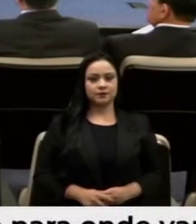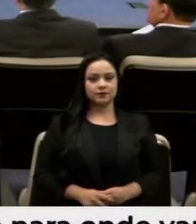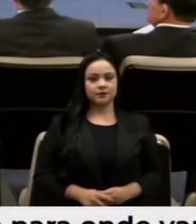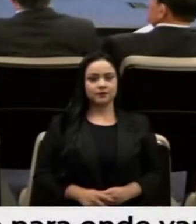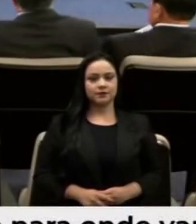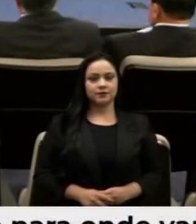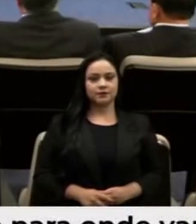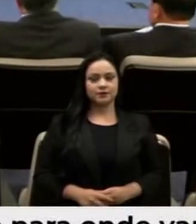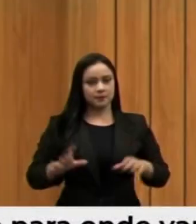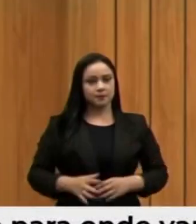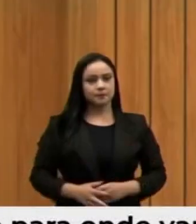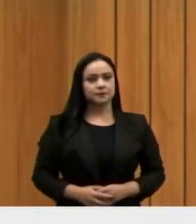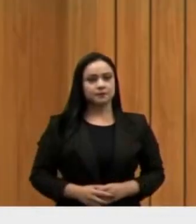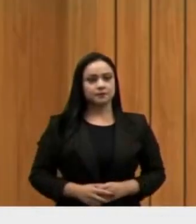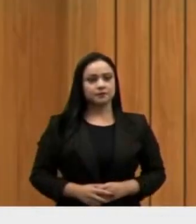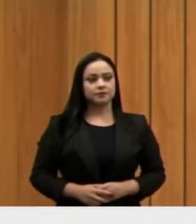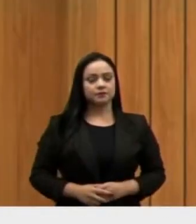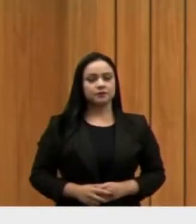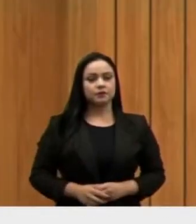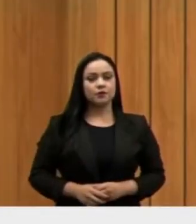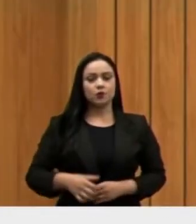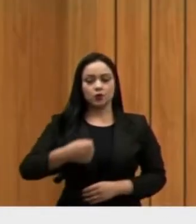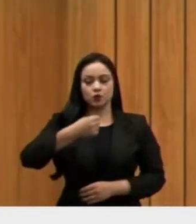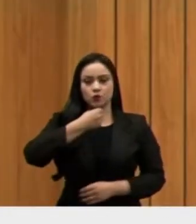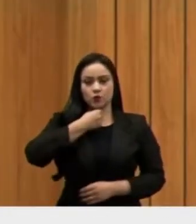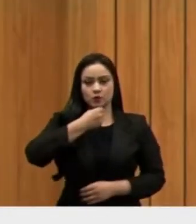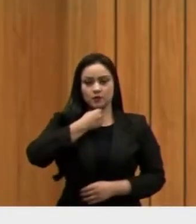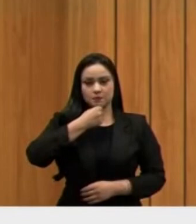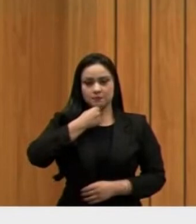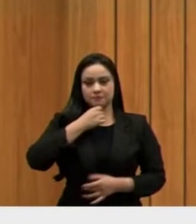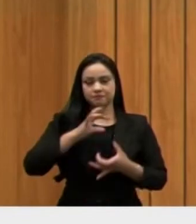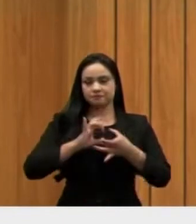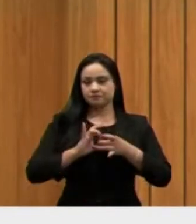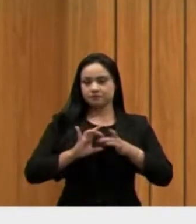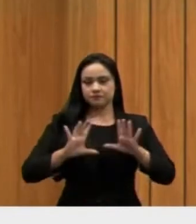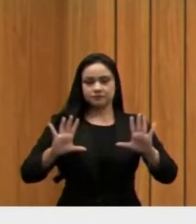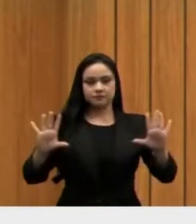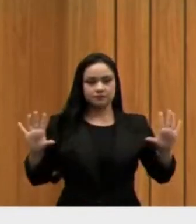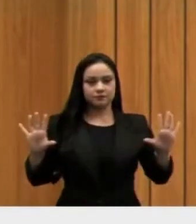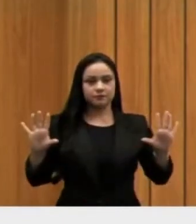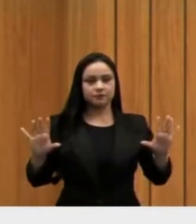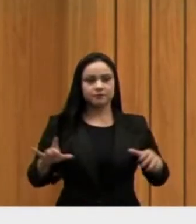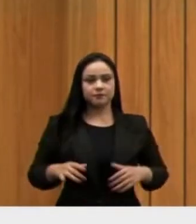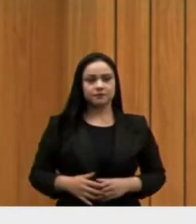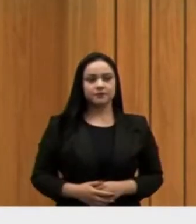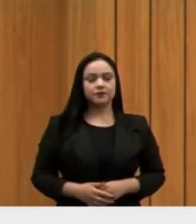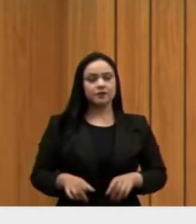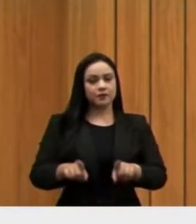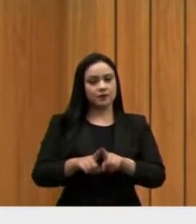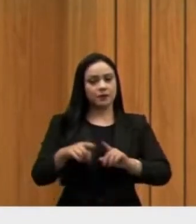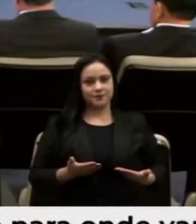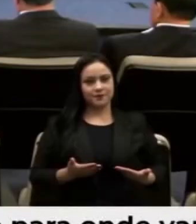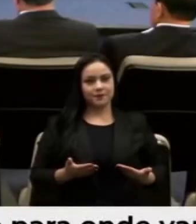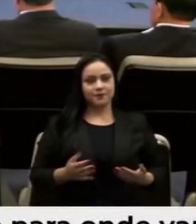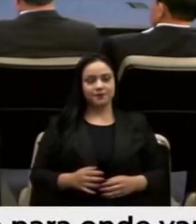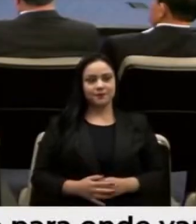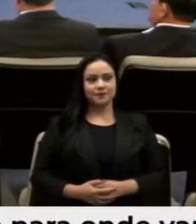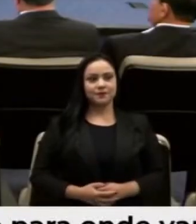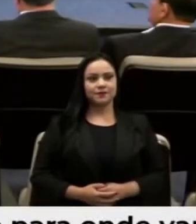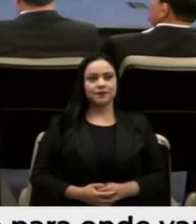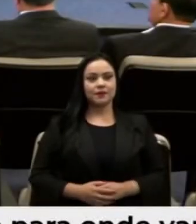ideológica e artística. Na abertura do evento, a ministra Rosa Weber, presidente do Supremo e do Conselho Nacional de Justiça,